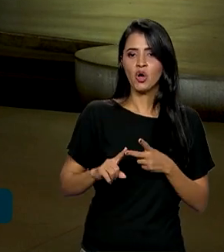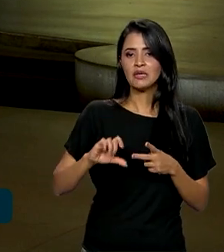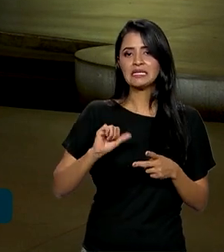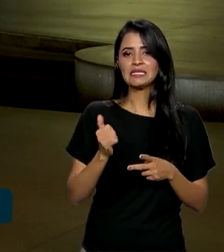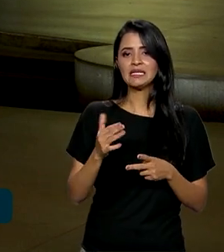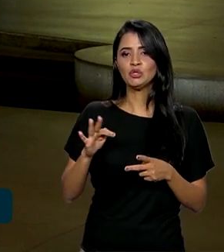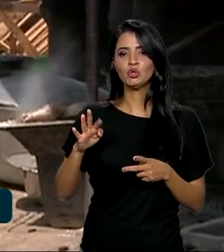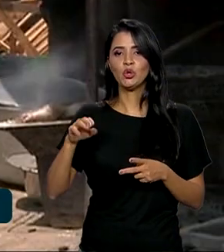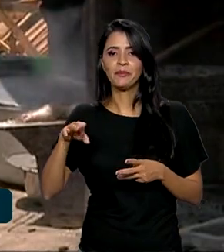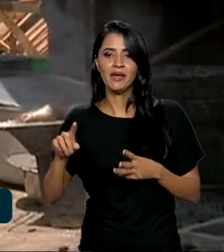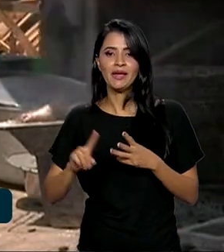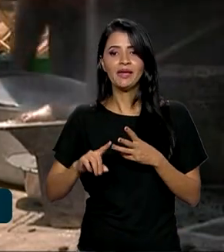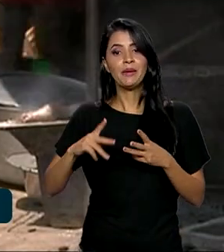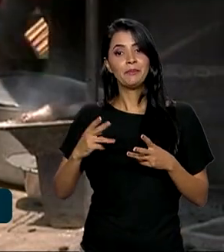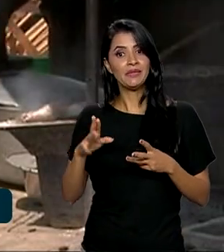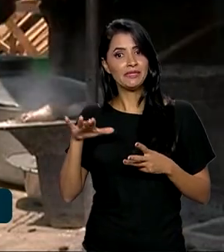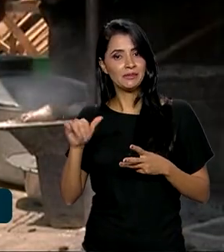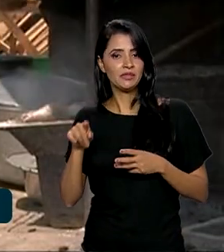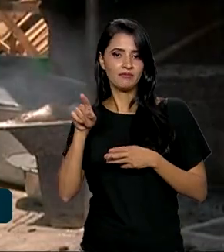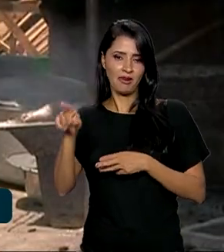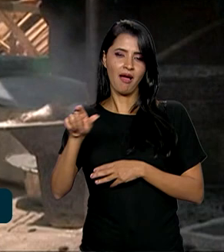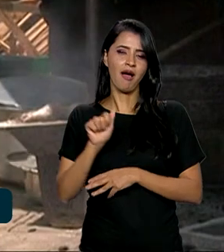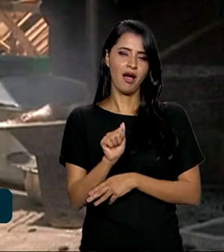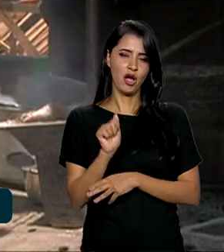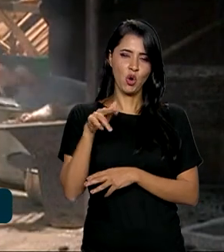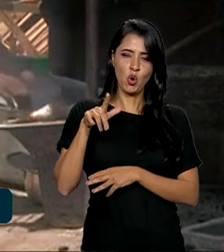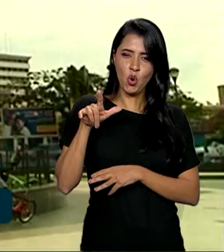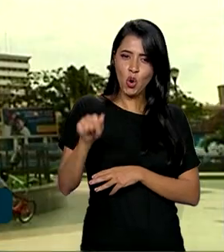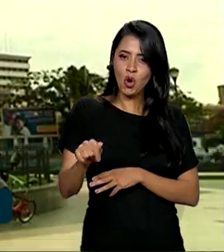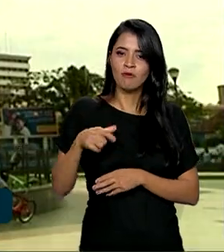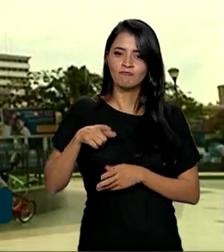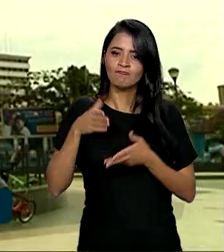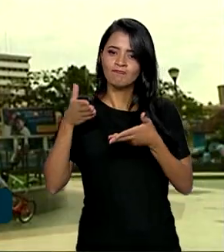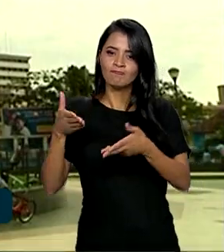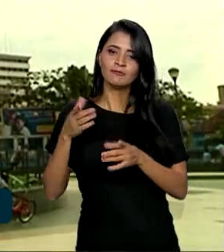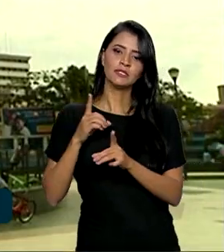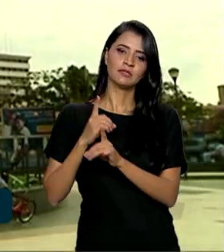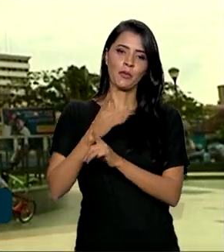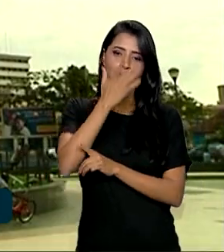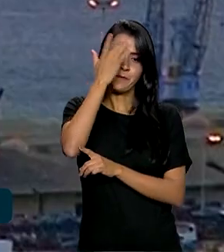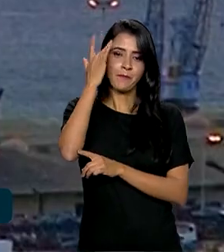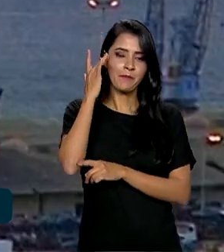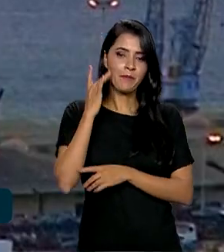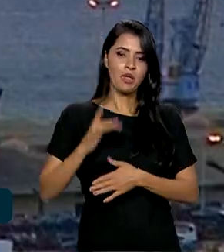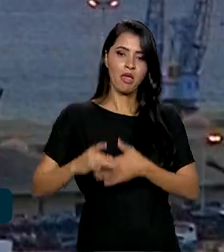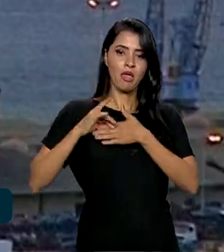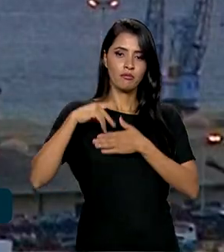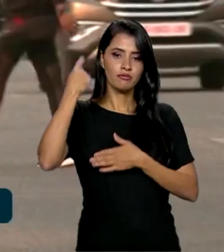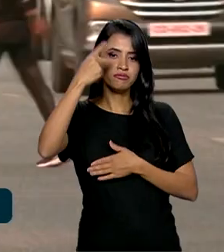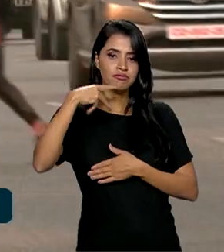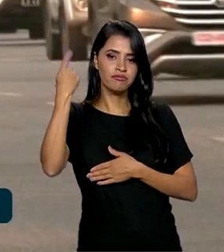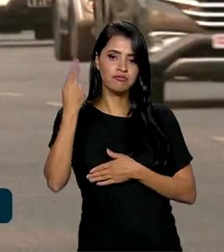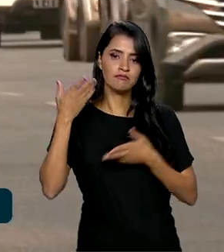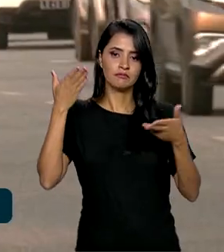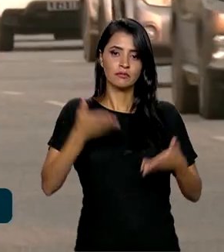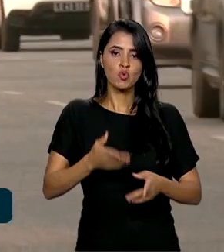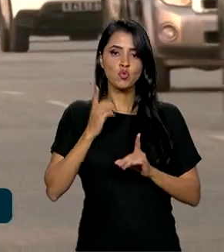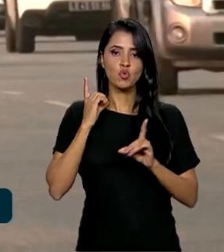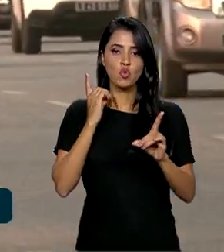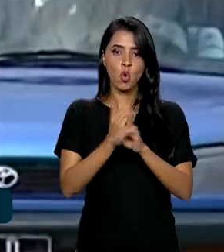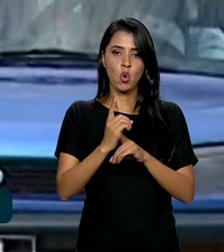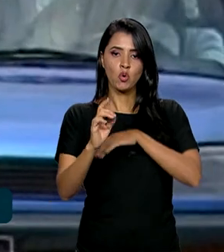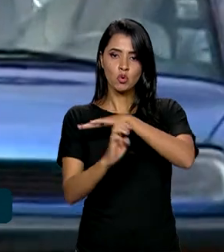Tomé e Príncipe. Em Angola, o presidente se reúne com lideranças políticas e participa de um encontro